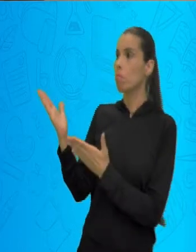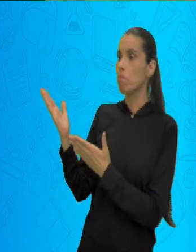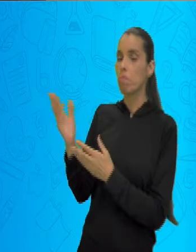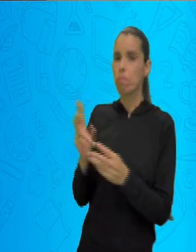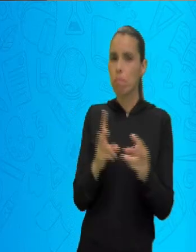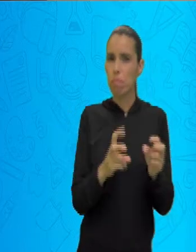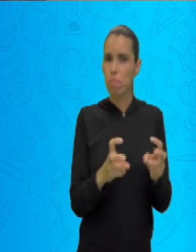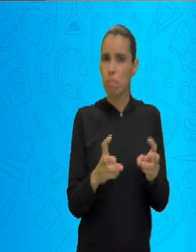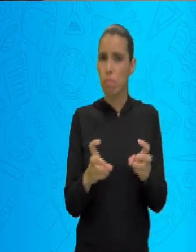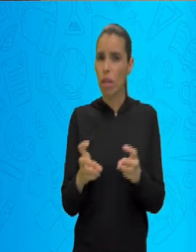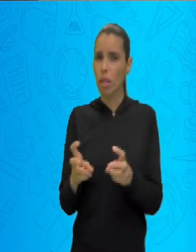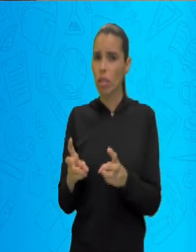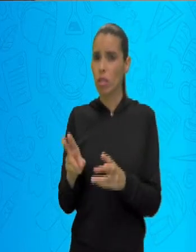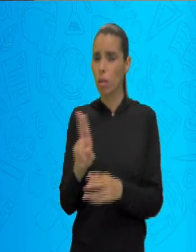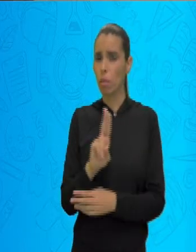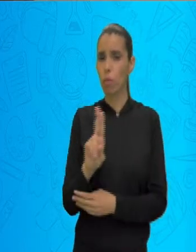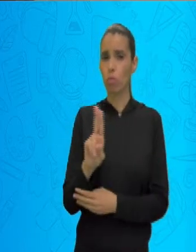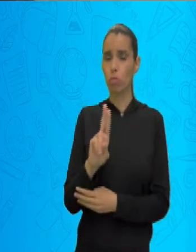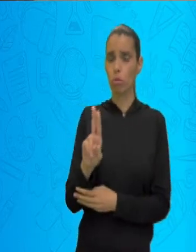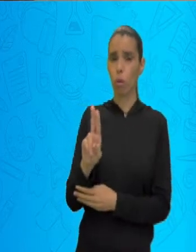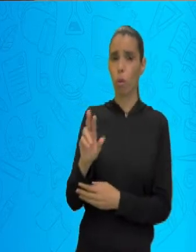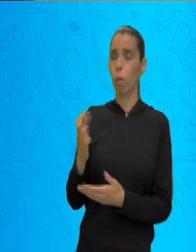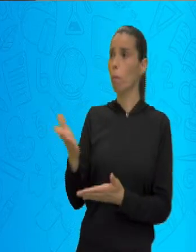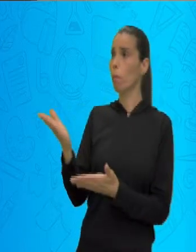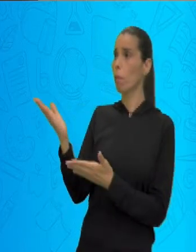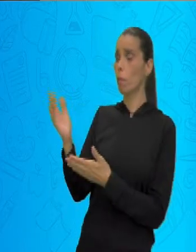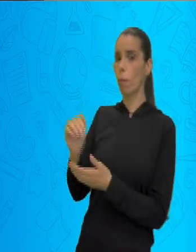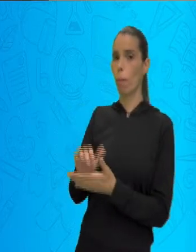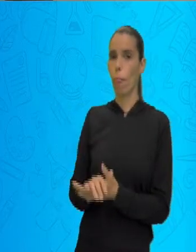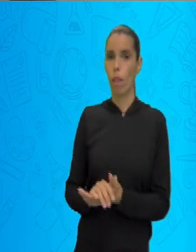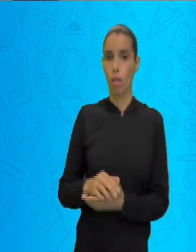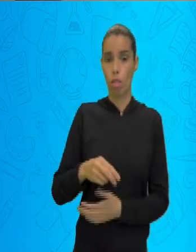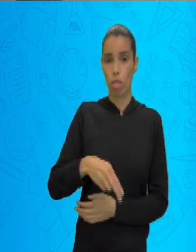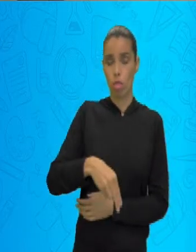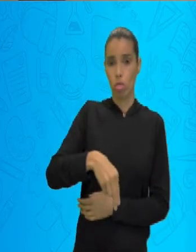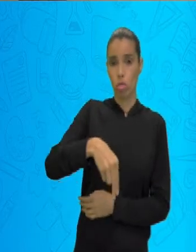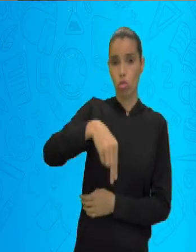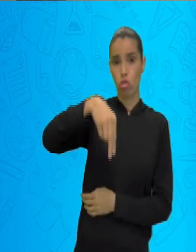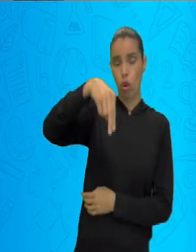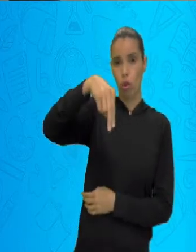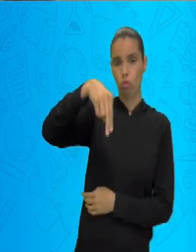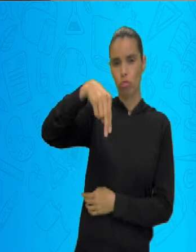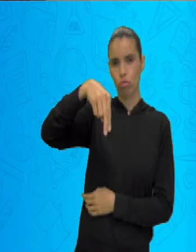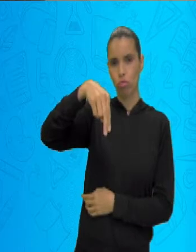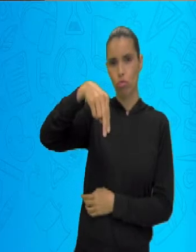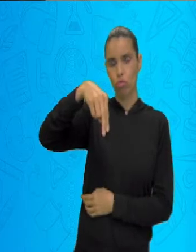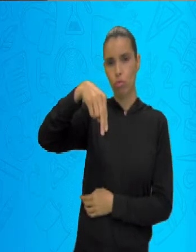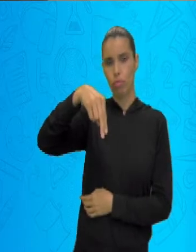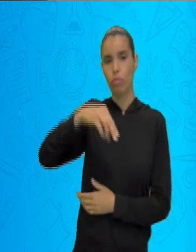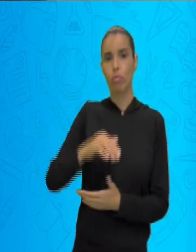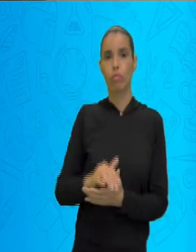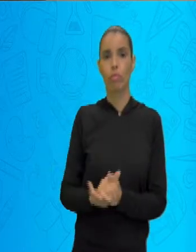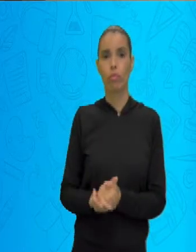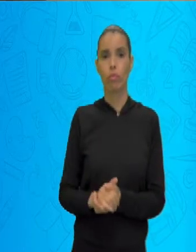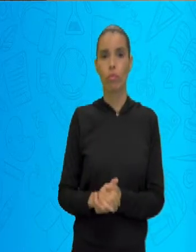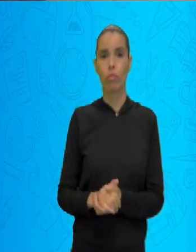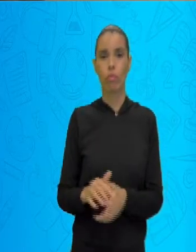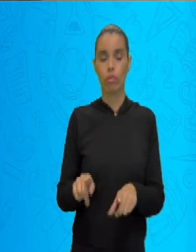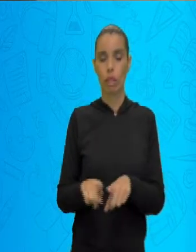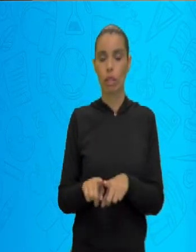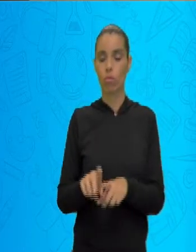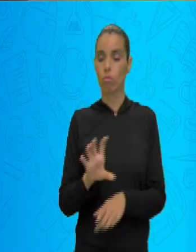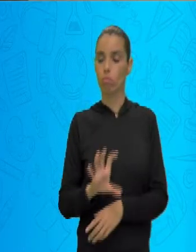significa norte, ok? Mas olha bem, tem a região setentrional,